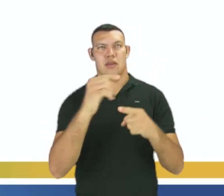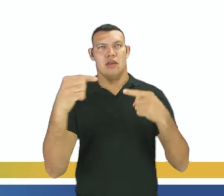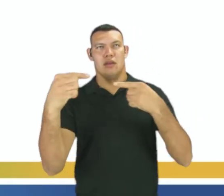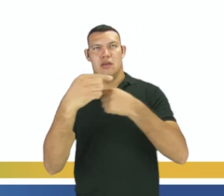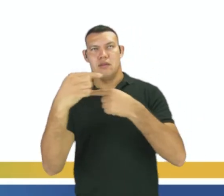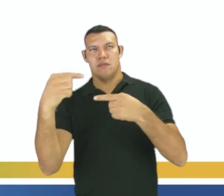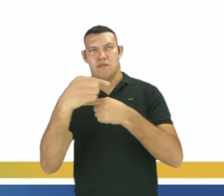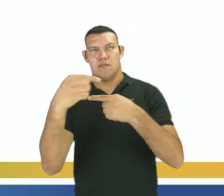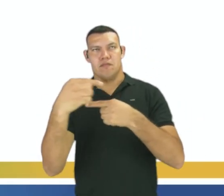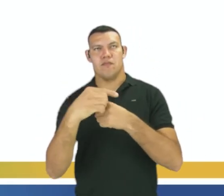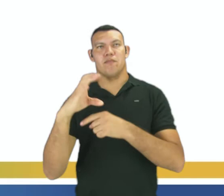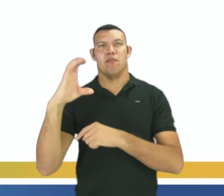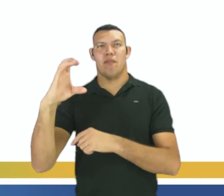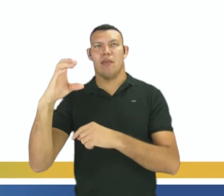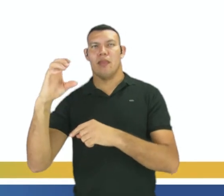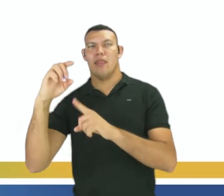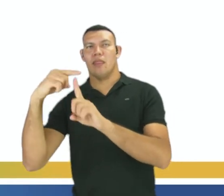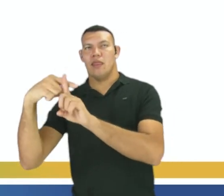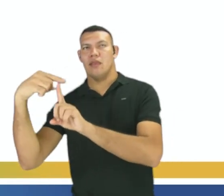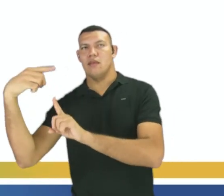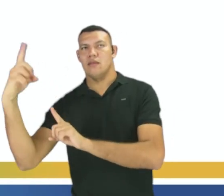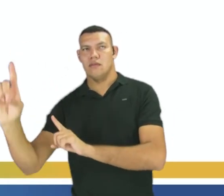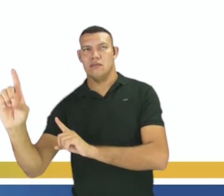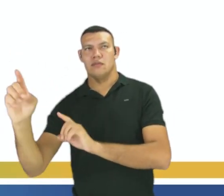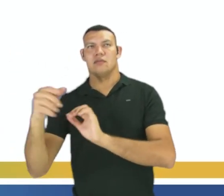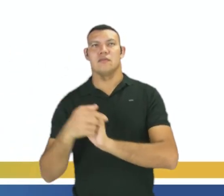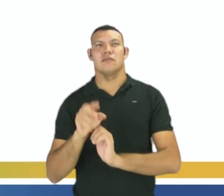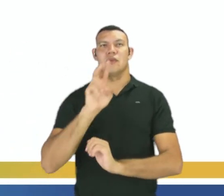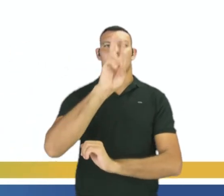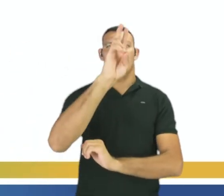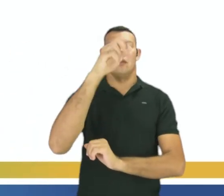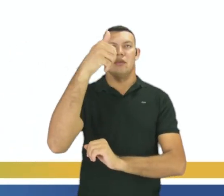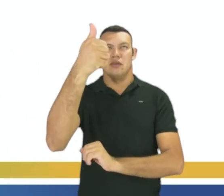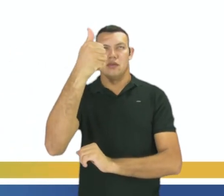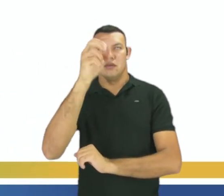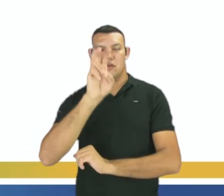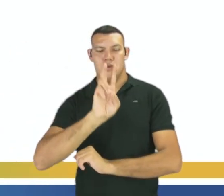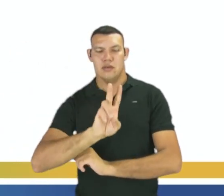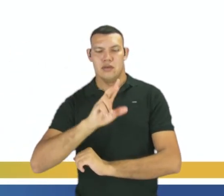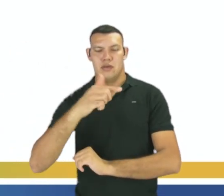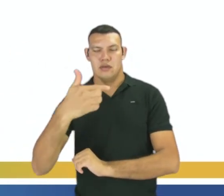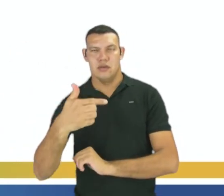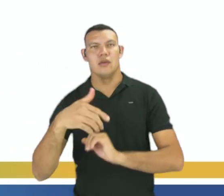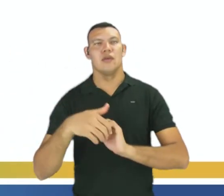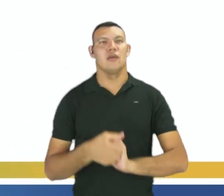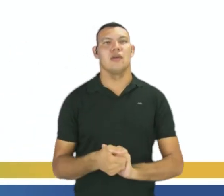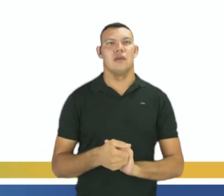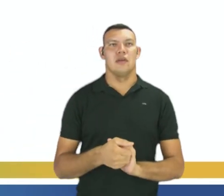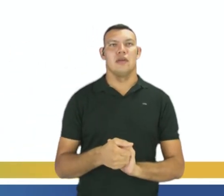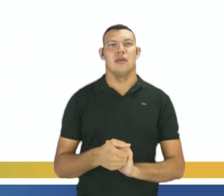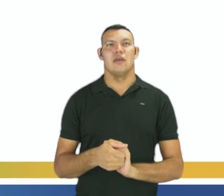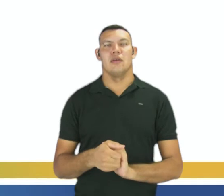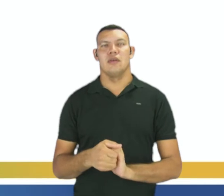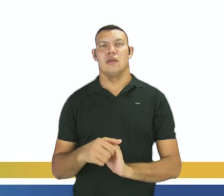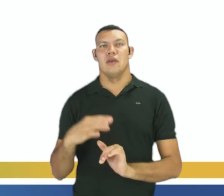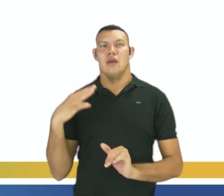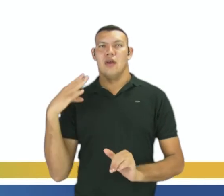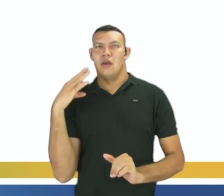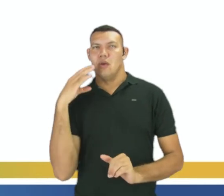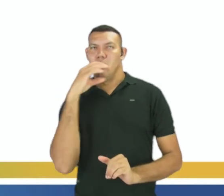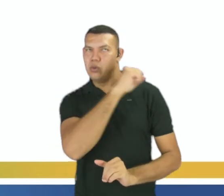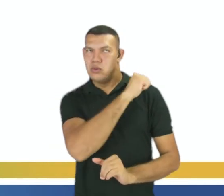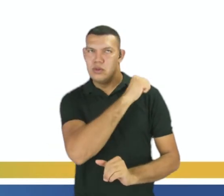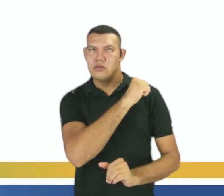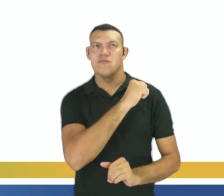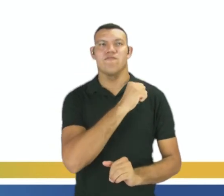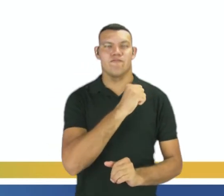formando C mais D, velocidade 1, velocidade 2. A rapidez varia a partir do início